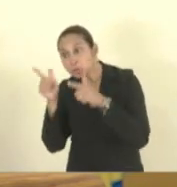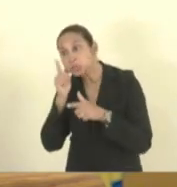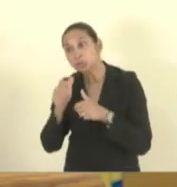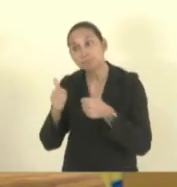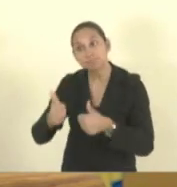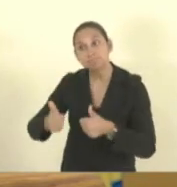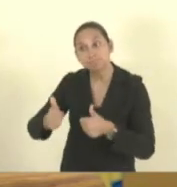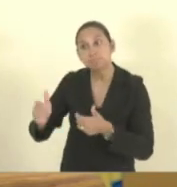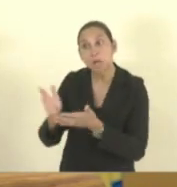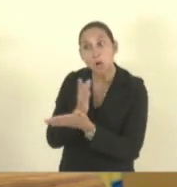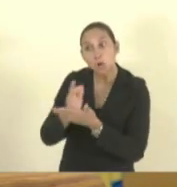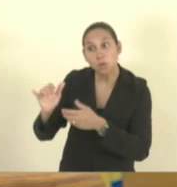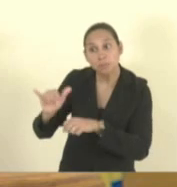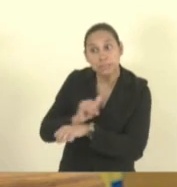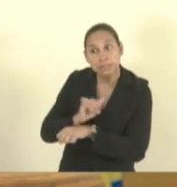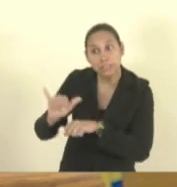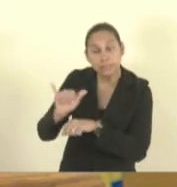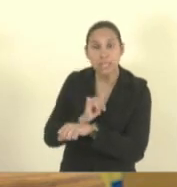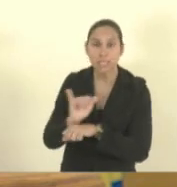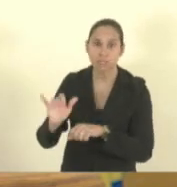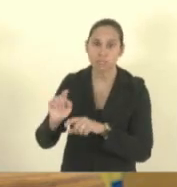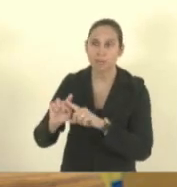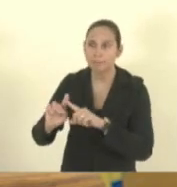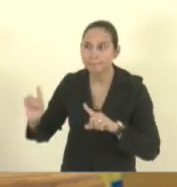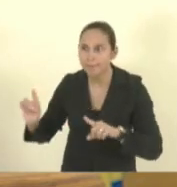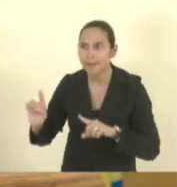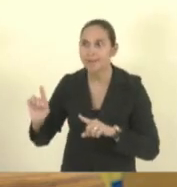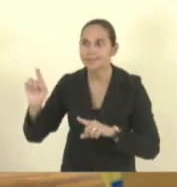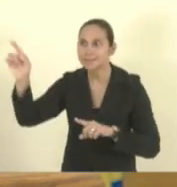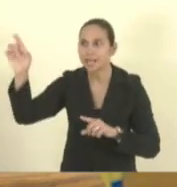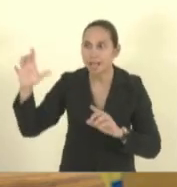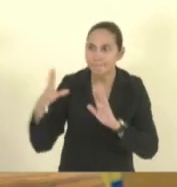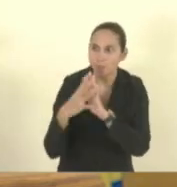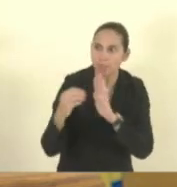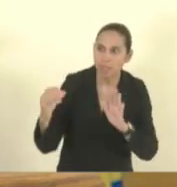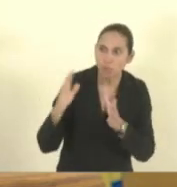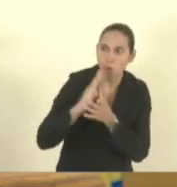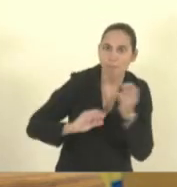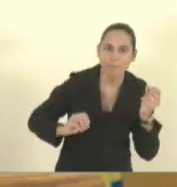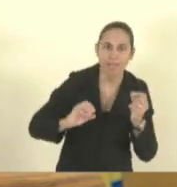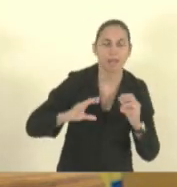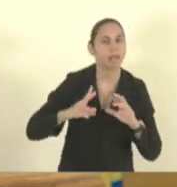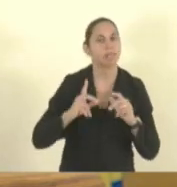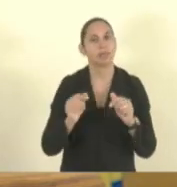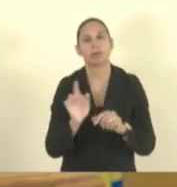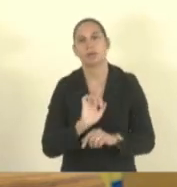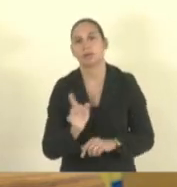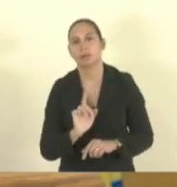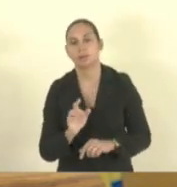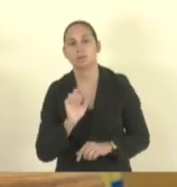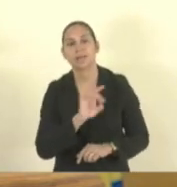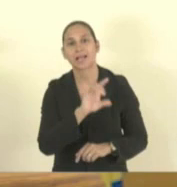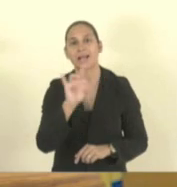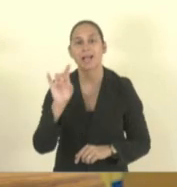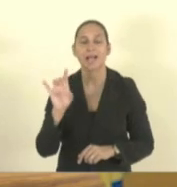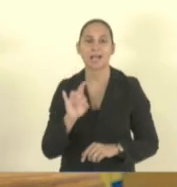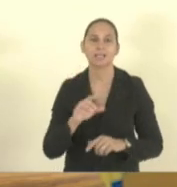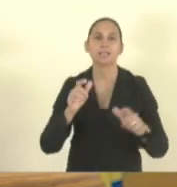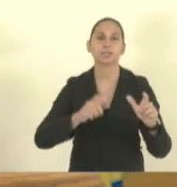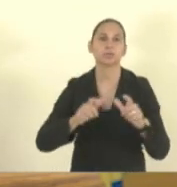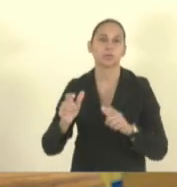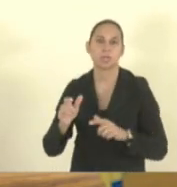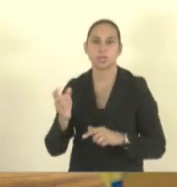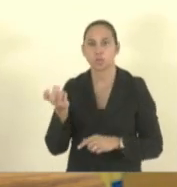culturalmente a gente tem que entender que não se aplica qualquer solução de qualquer lugar a Bárbara a gente conversa